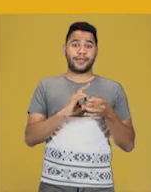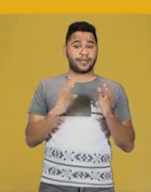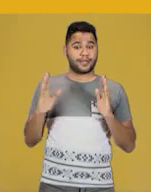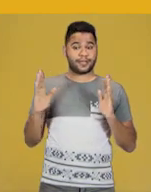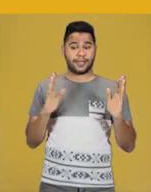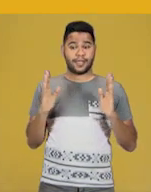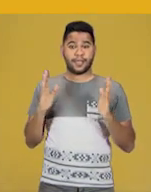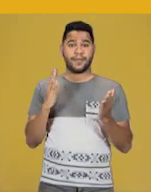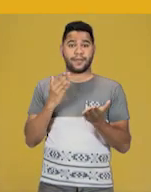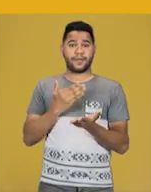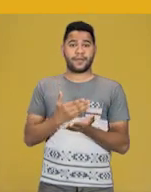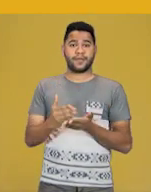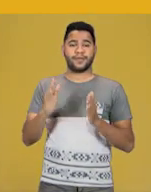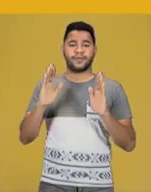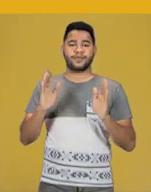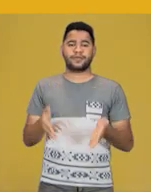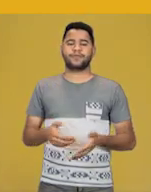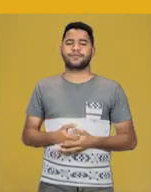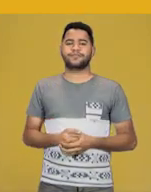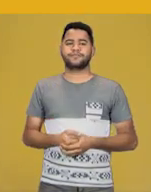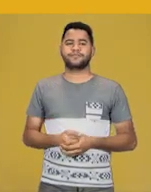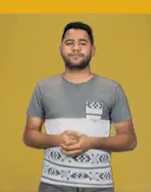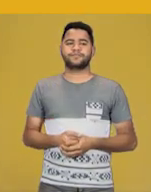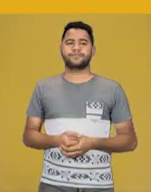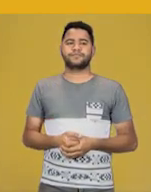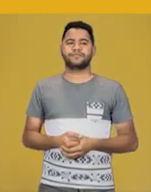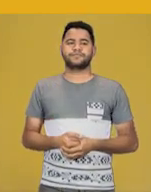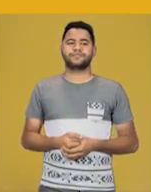inclusive, das Olimpíadas e Paralimpíadas.